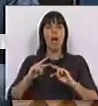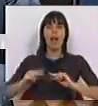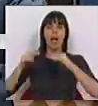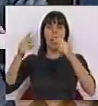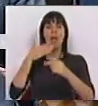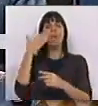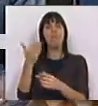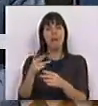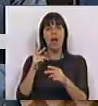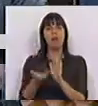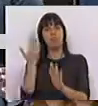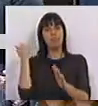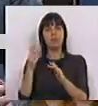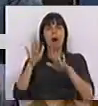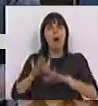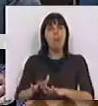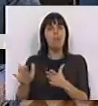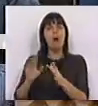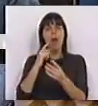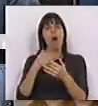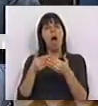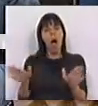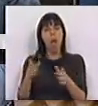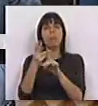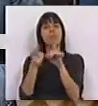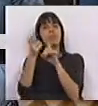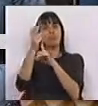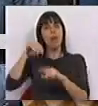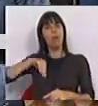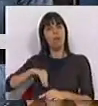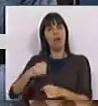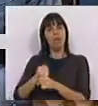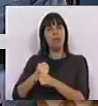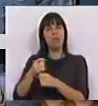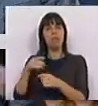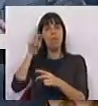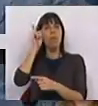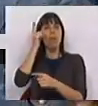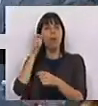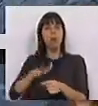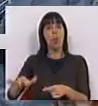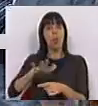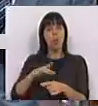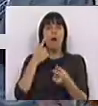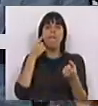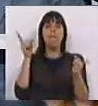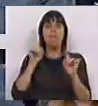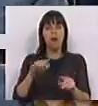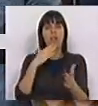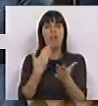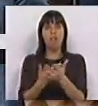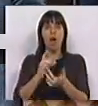carreiras, pedir o descongelamento das carreiras dos bombeiros profissionais da administração local, mas também repor